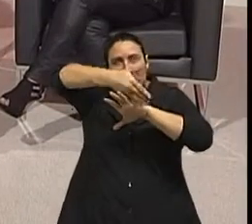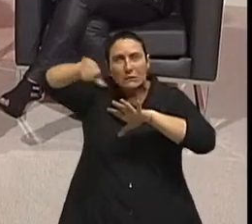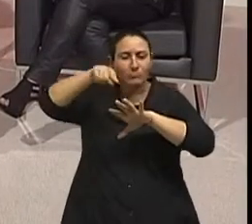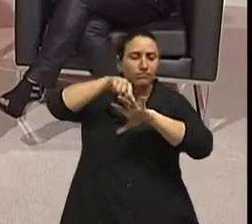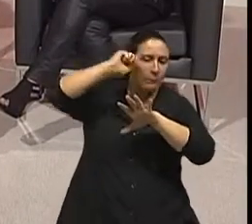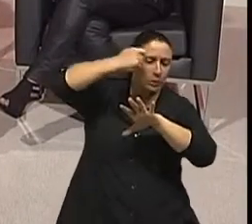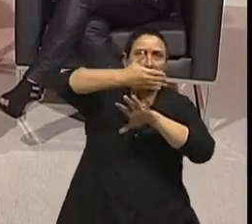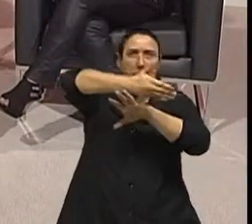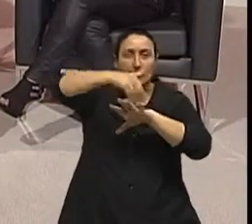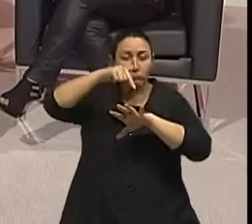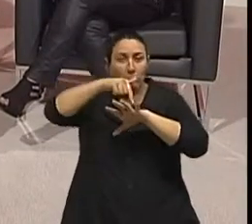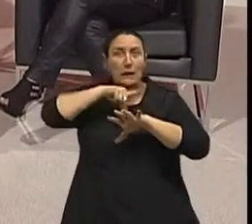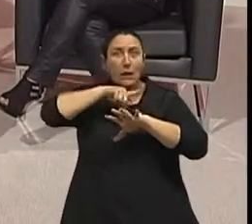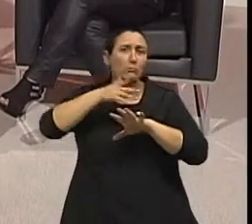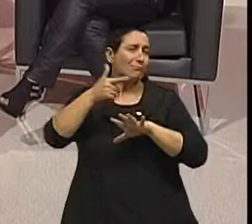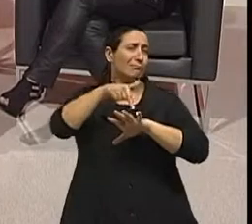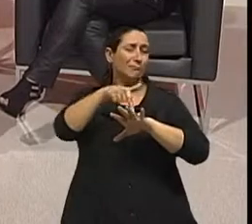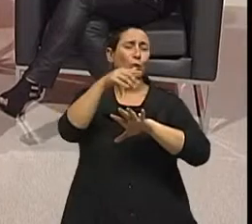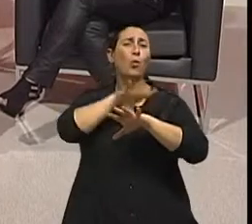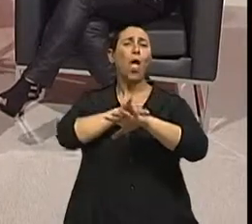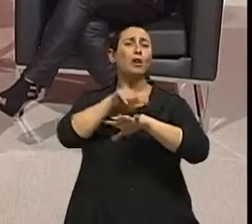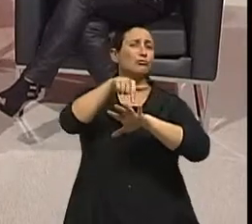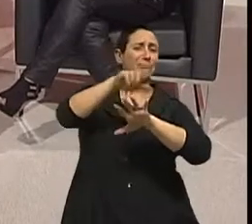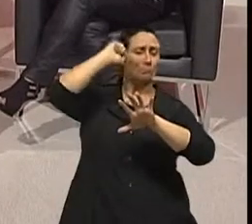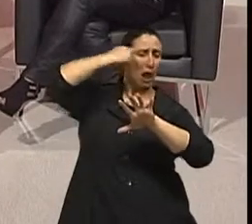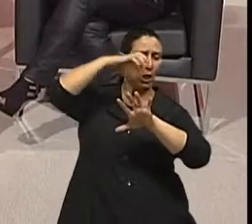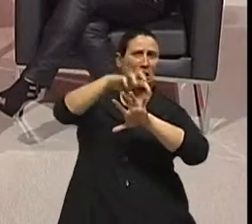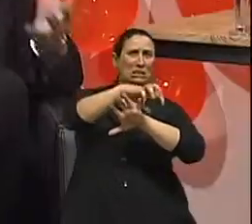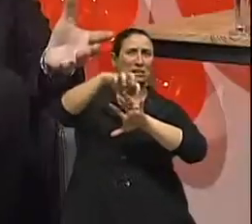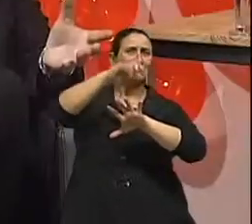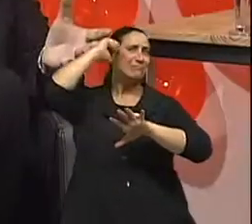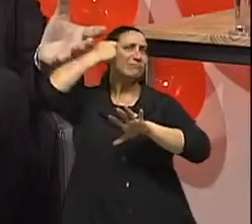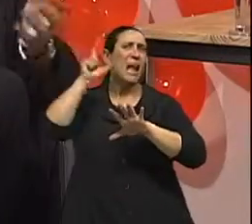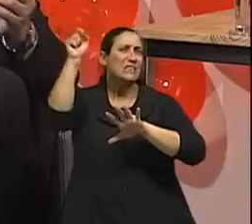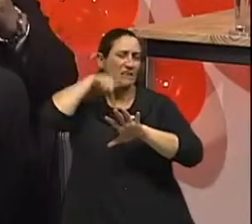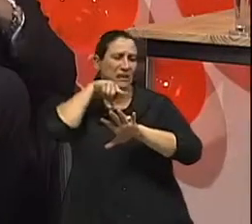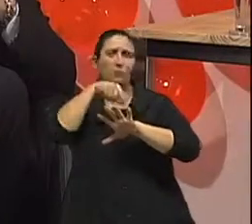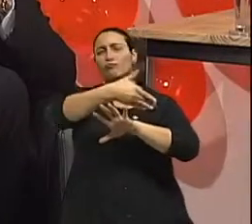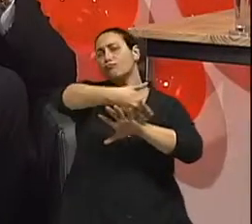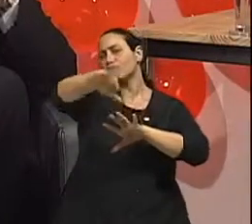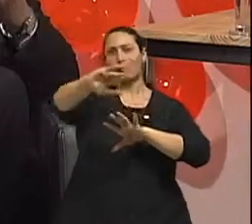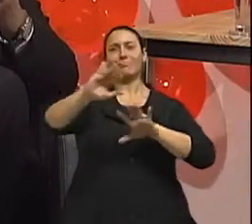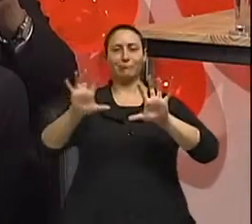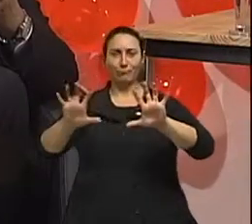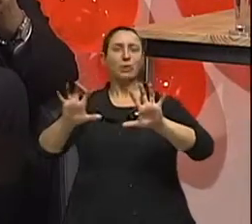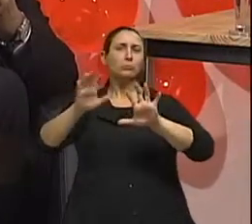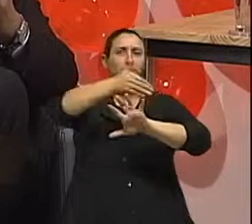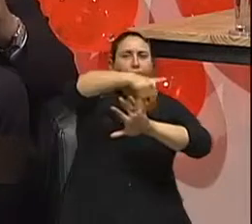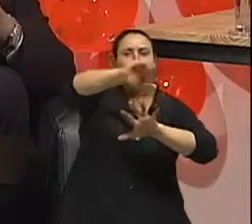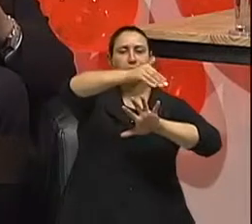Tira parte do pulmão doente. Ele já não está funcionando mesmo, ele já está doente. Ah, perfeito. Então, se tira dentro de técnicas específicas. Atualmente, os recursos